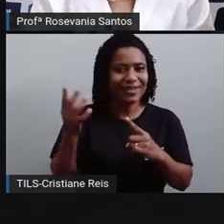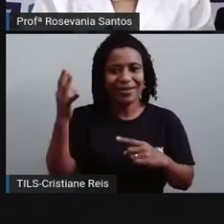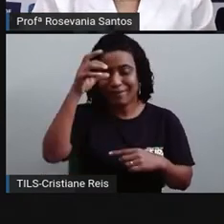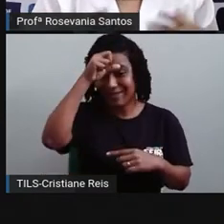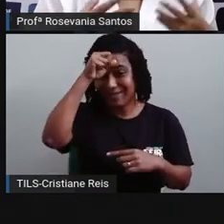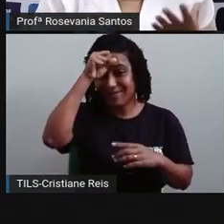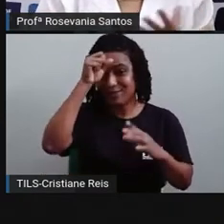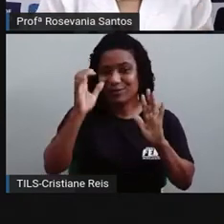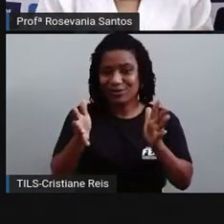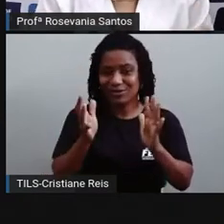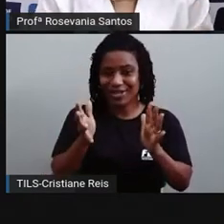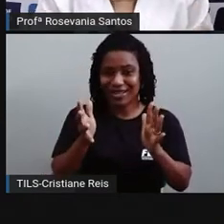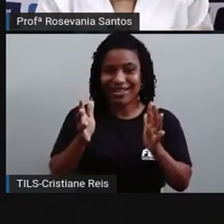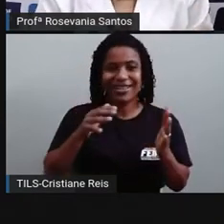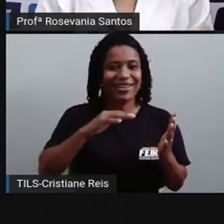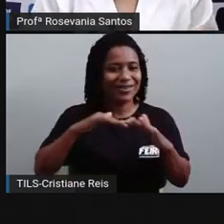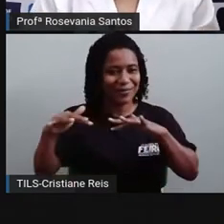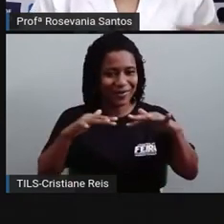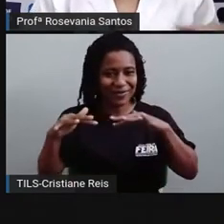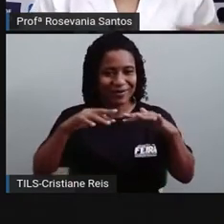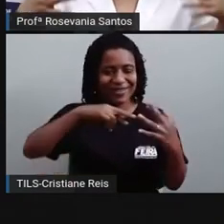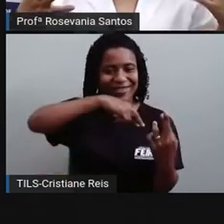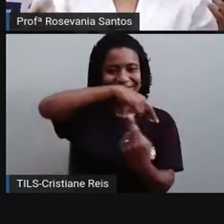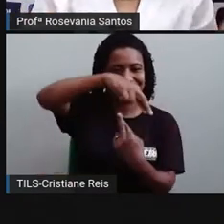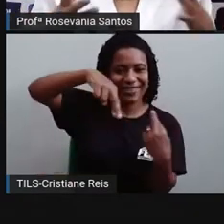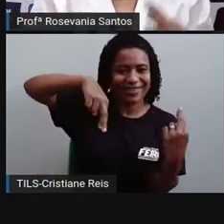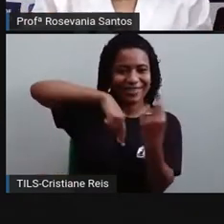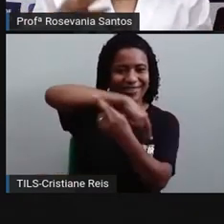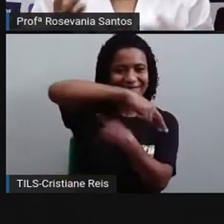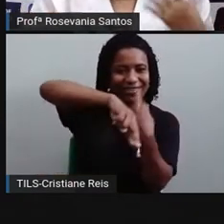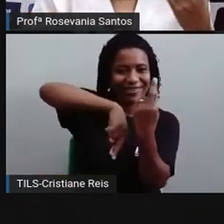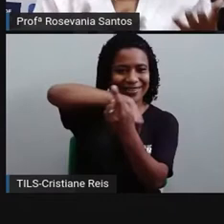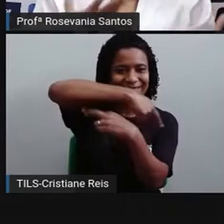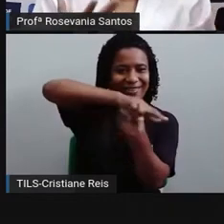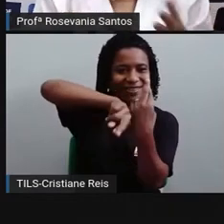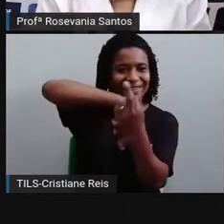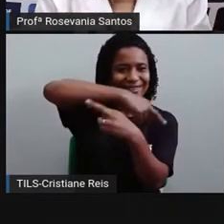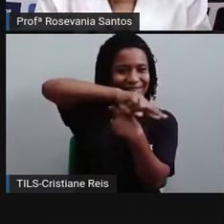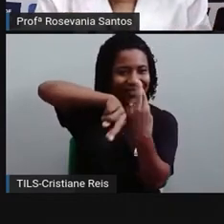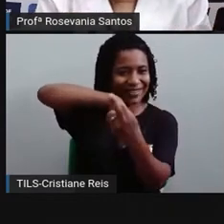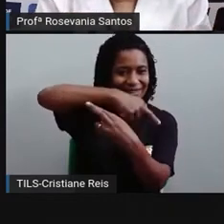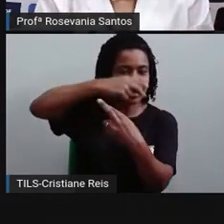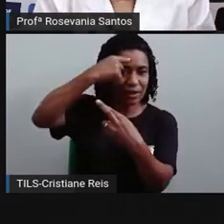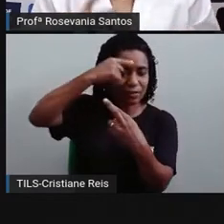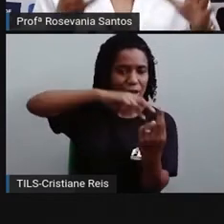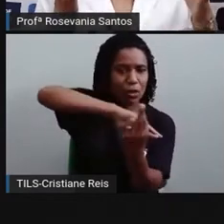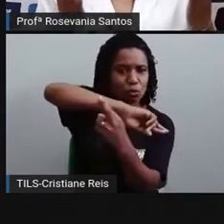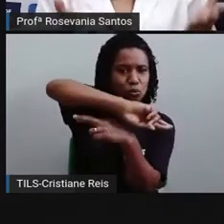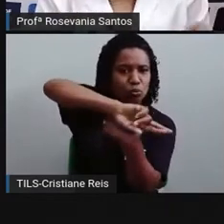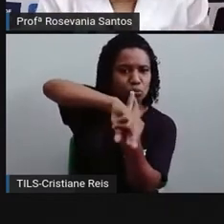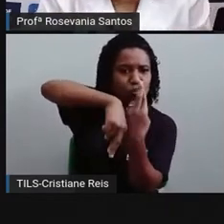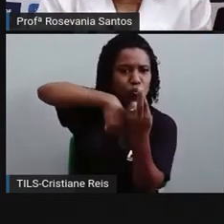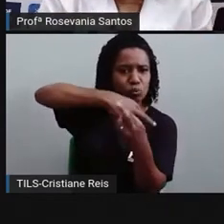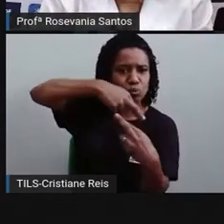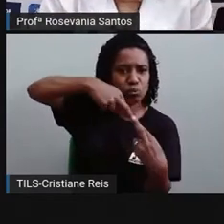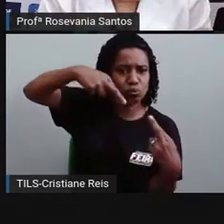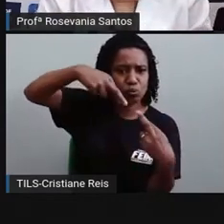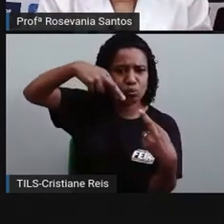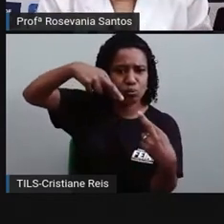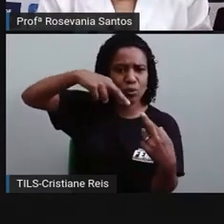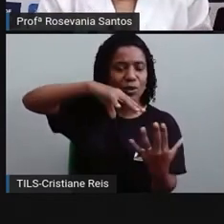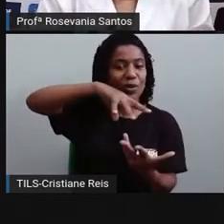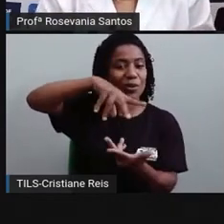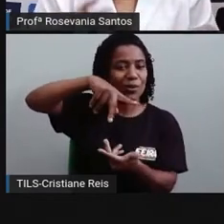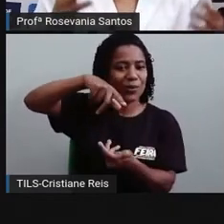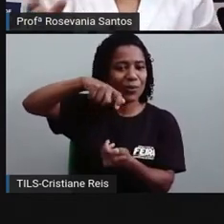estudou sobre o movimento de rotação. Que é esse movimento que a Terra executa, né? Em torno do seu próprio eixo. Que dura aproximadamente 24